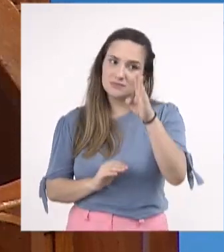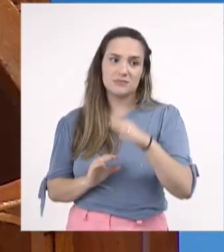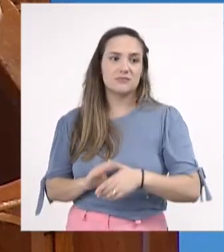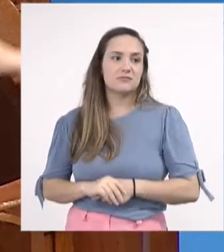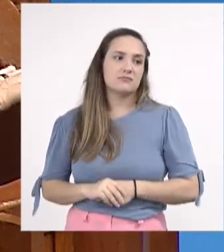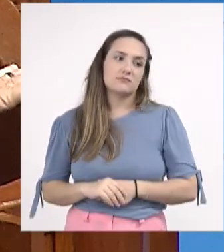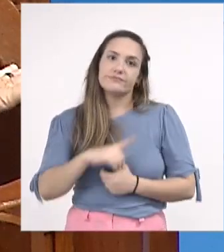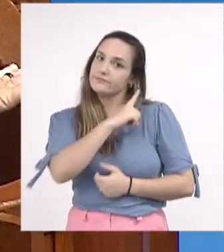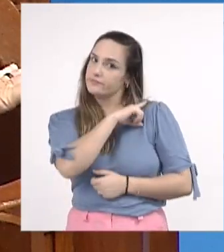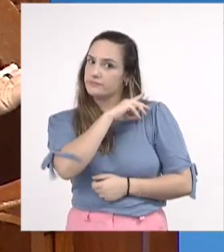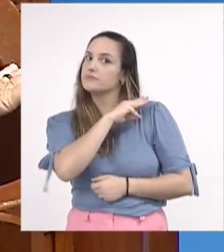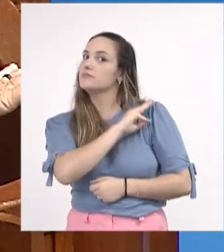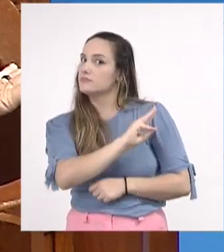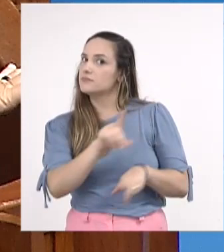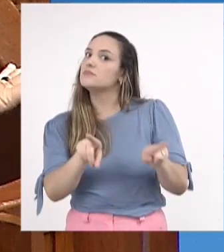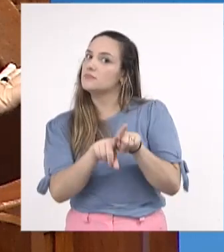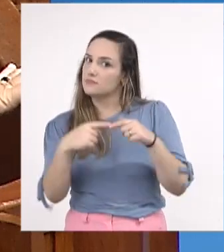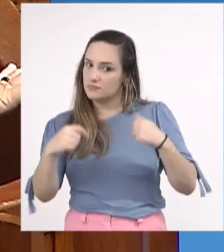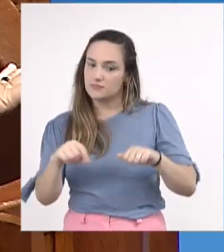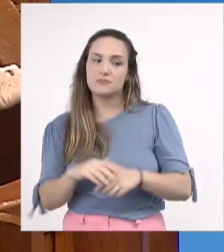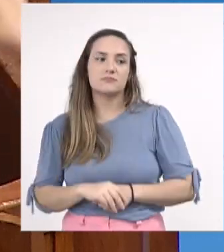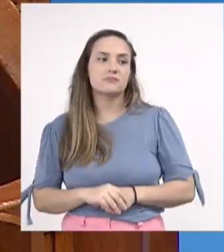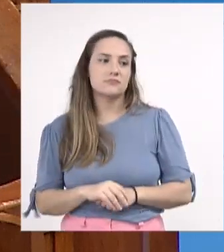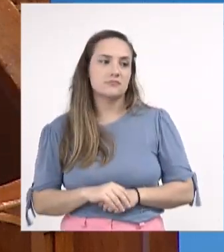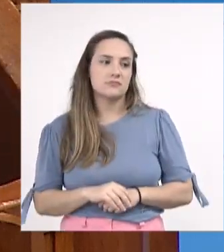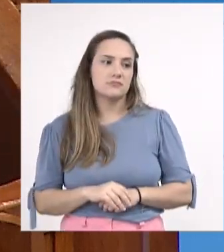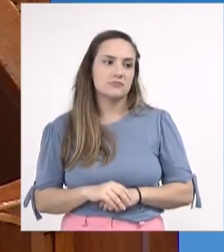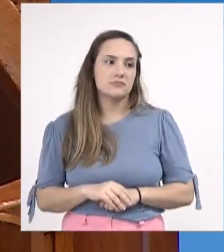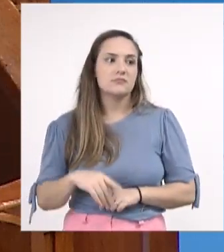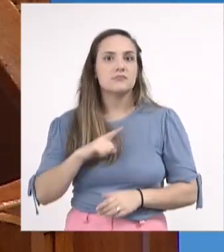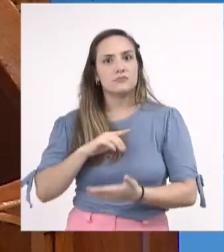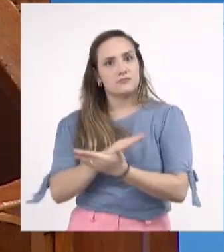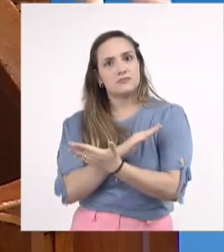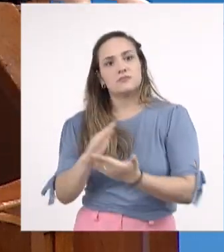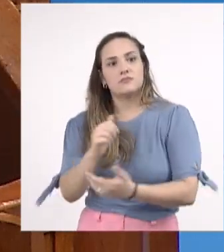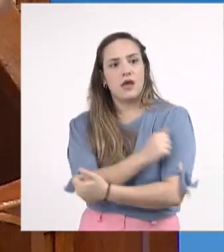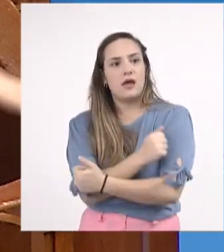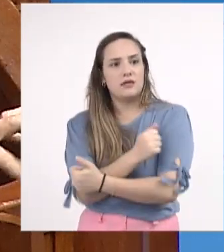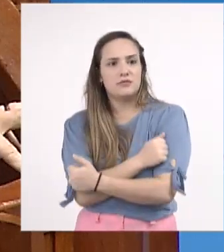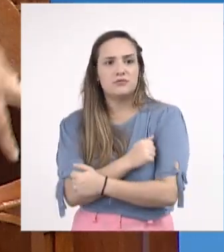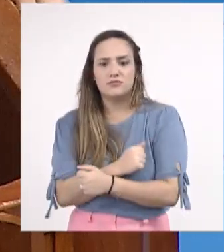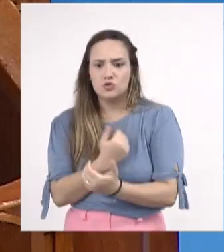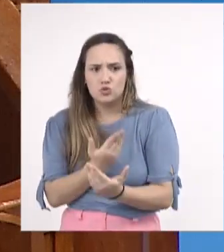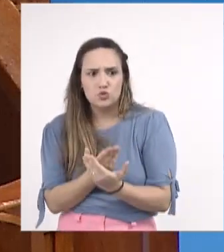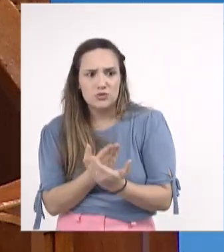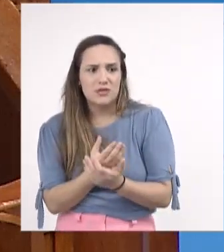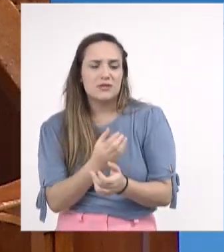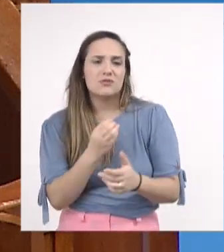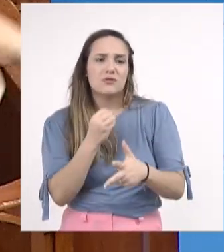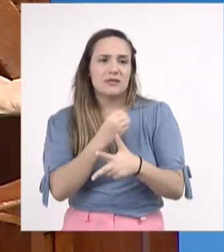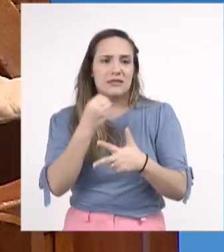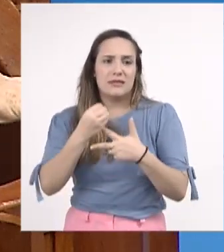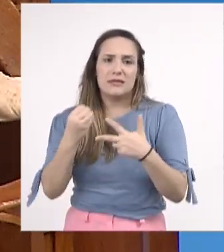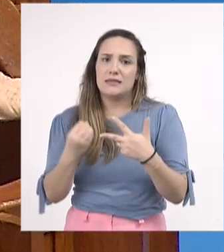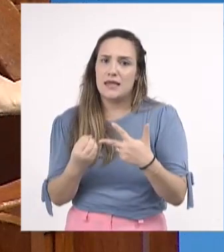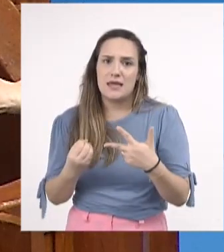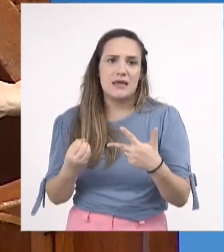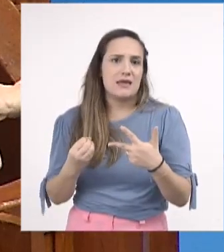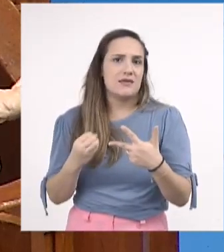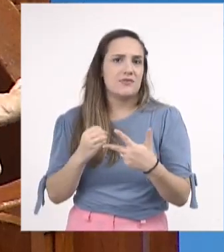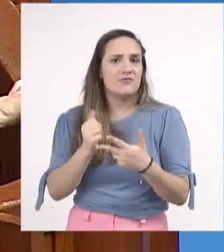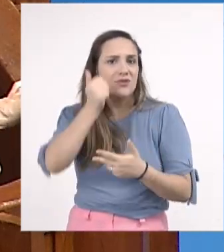no médio também, muitos alunos estavam aí se preparando para o Enem, para vestibular. E aí, no período da pandemia,